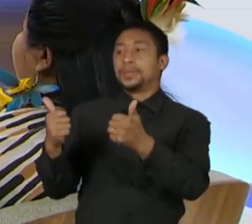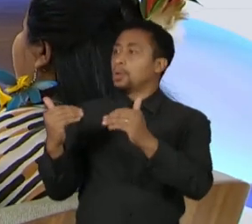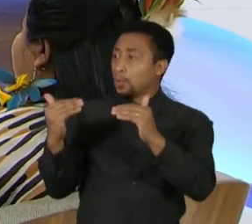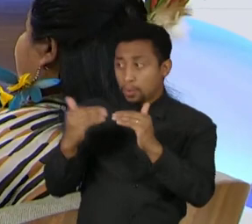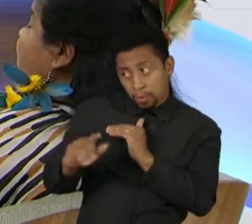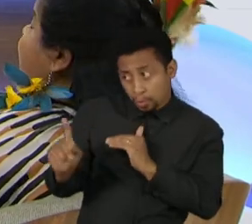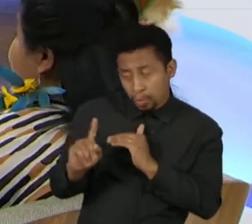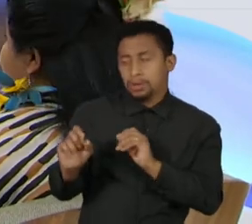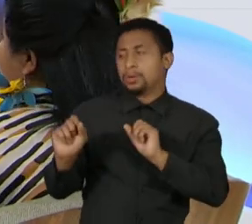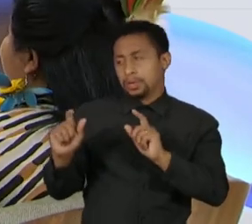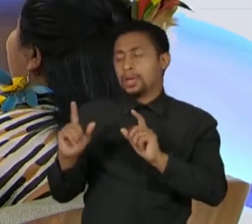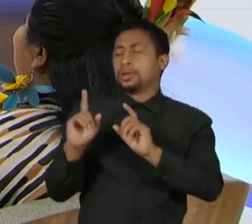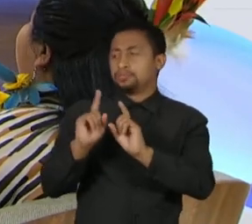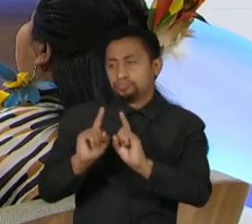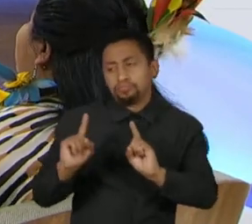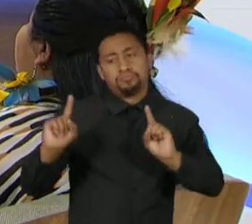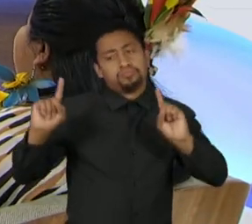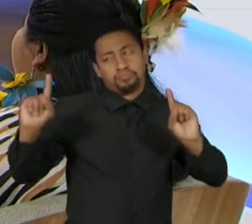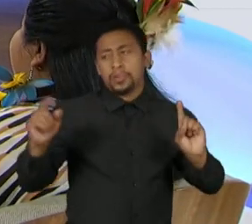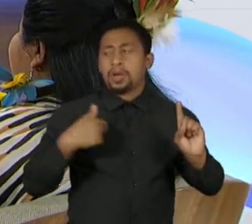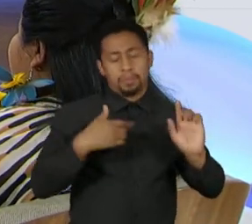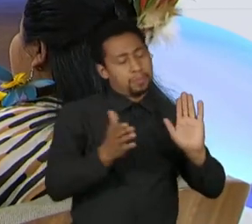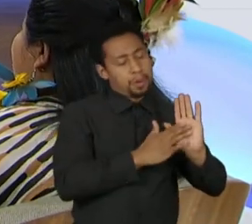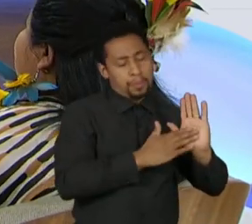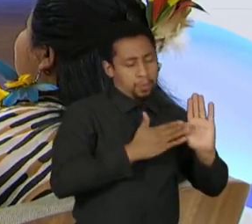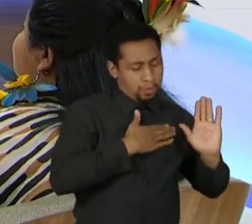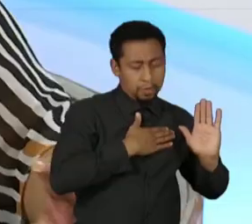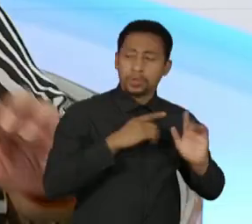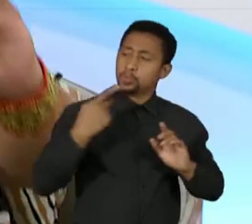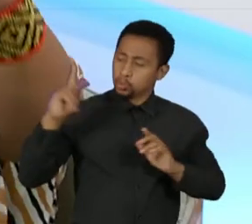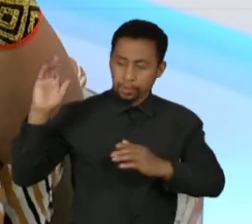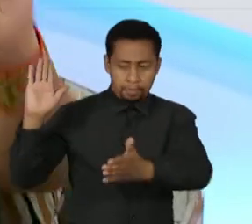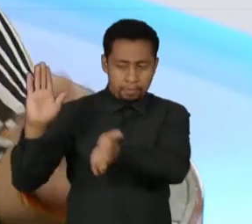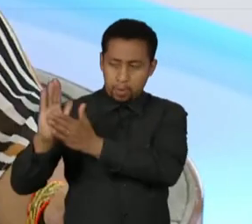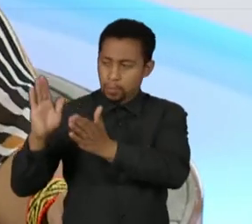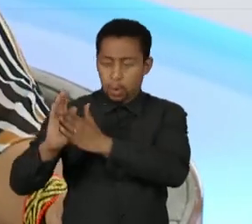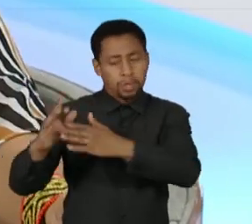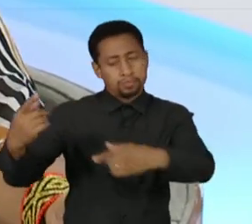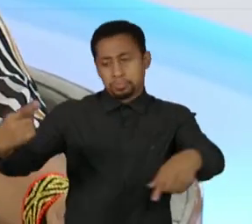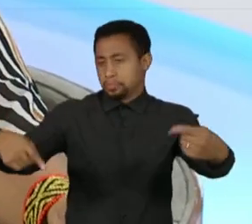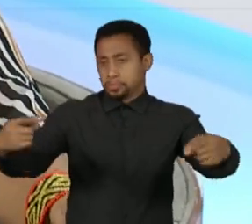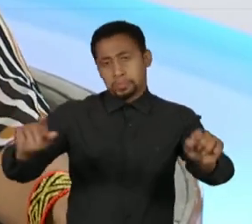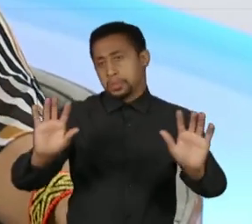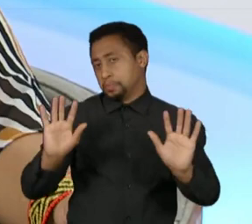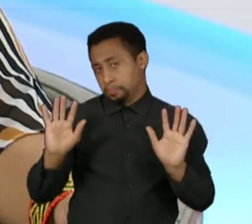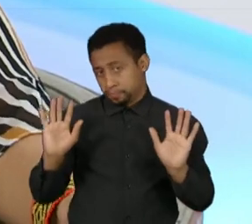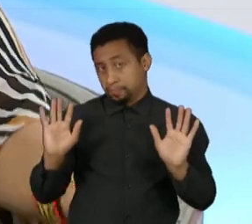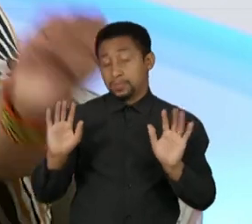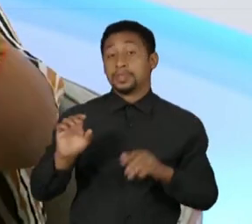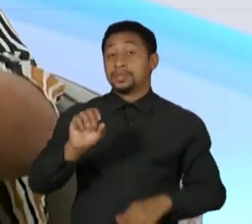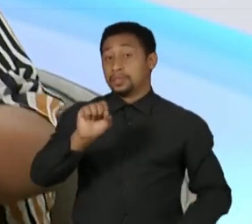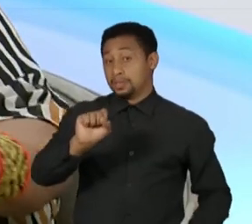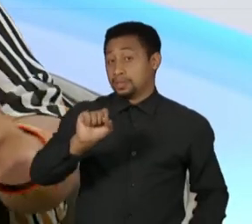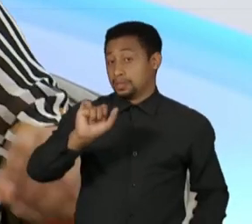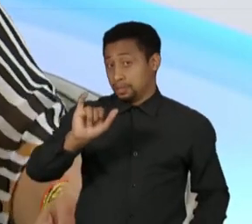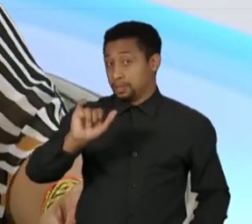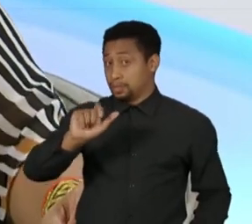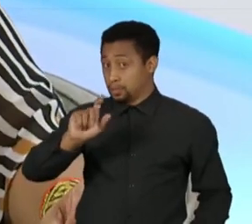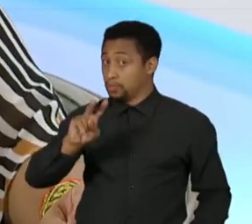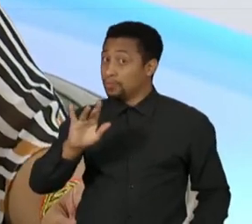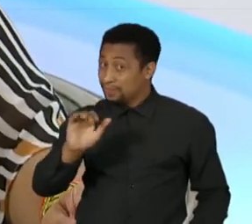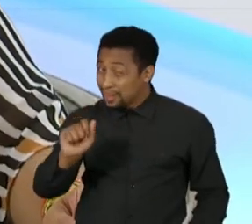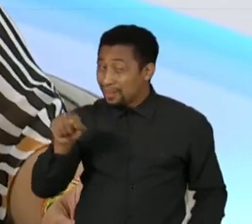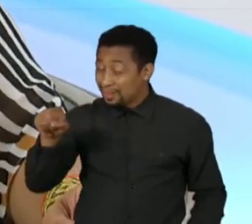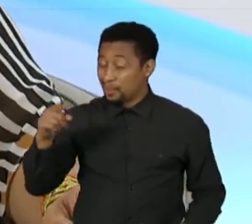seguir acreditando, defendendo o que acredita. Silvia é, sim, contrária às pautas do movimento